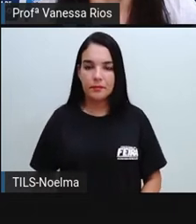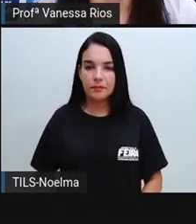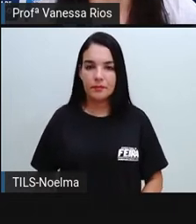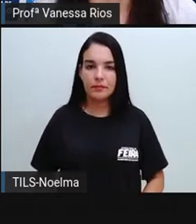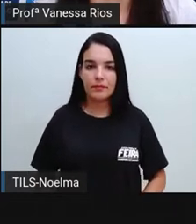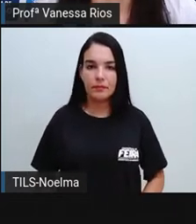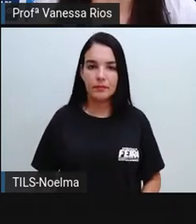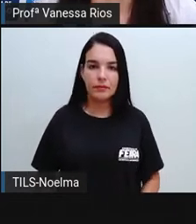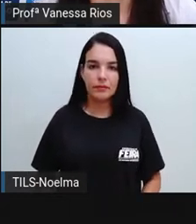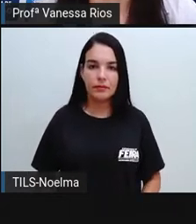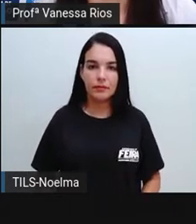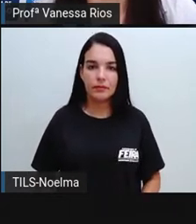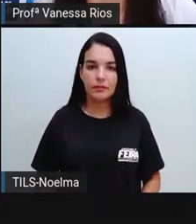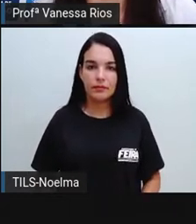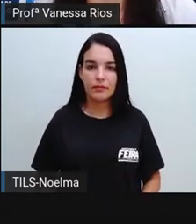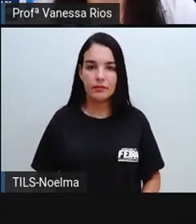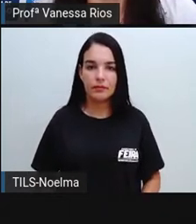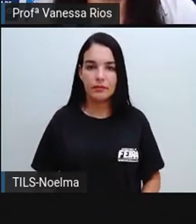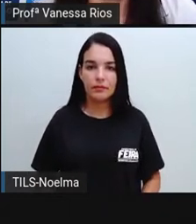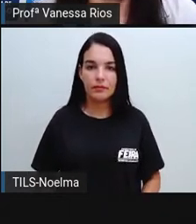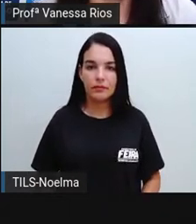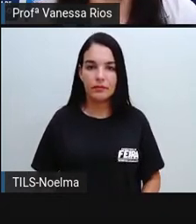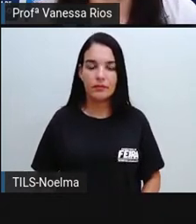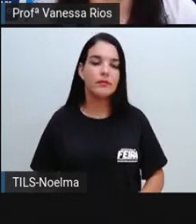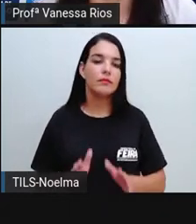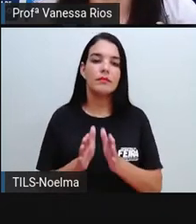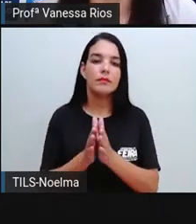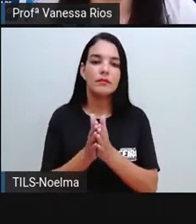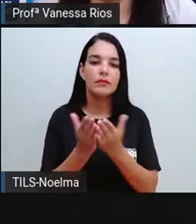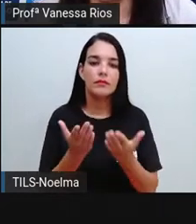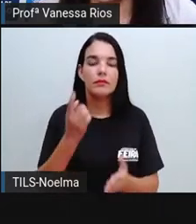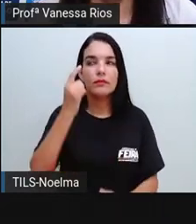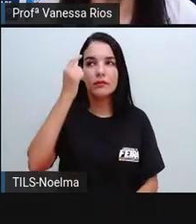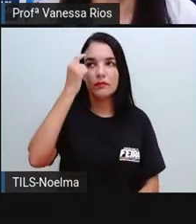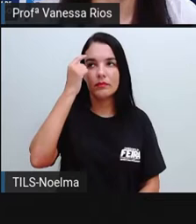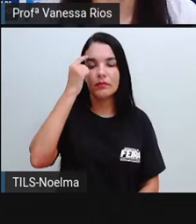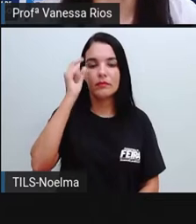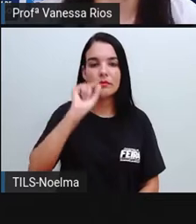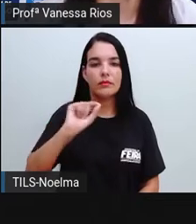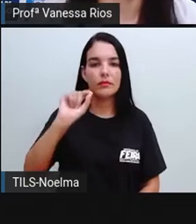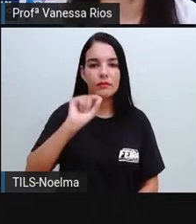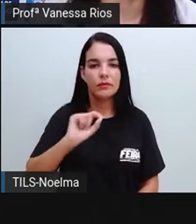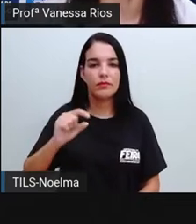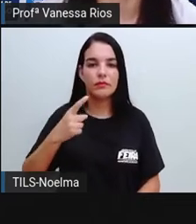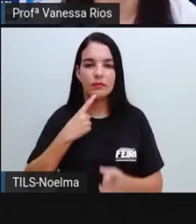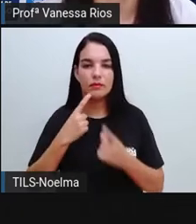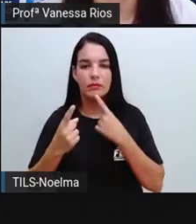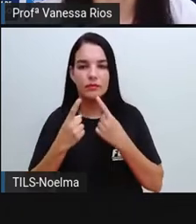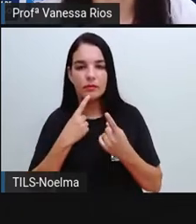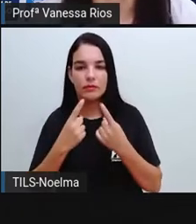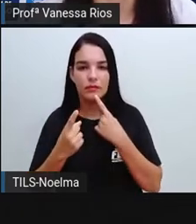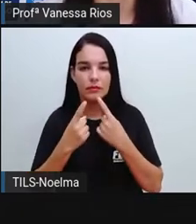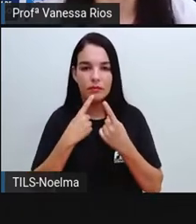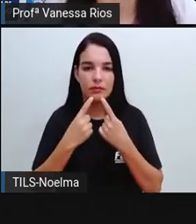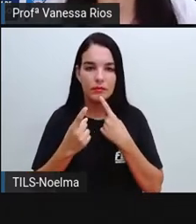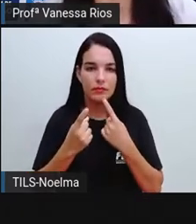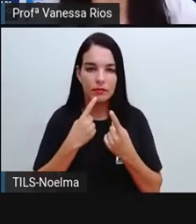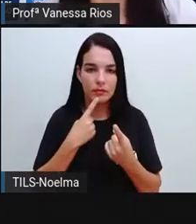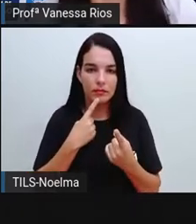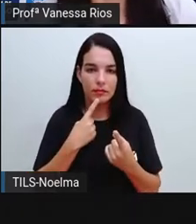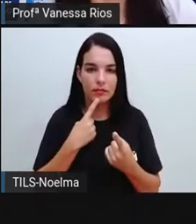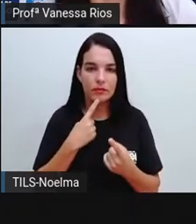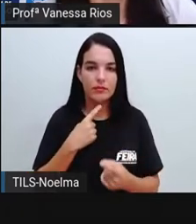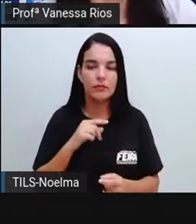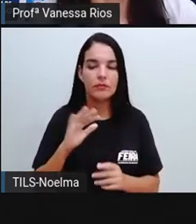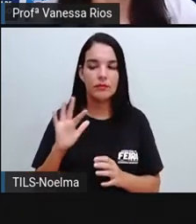Quando a gente pensa em entrevista, nós precisamos lembrar, não é recordar, Pró está falando assim porque é algo que a gente